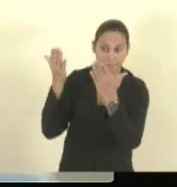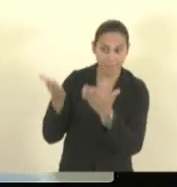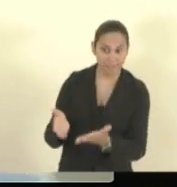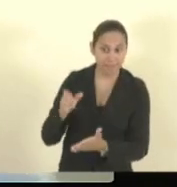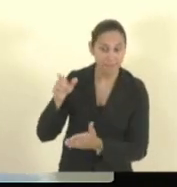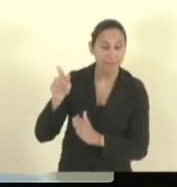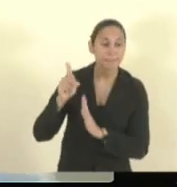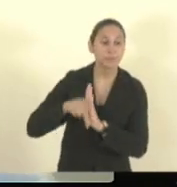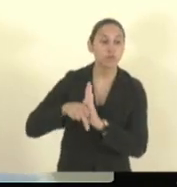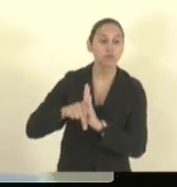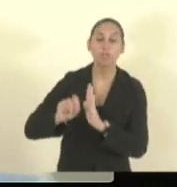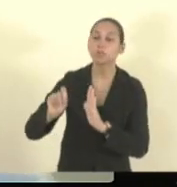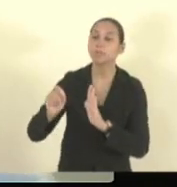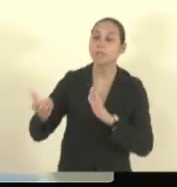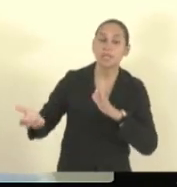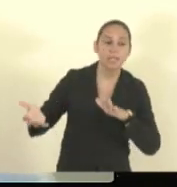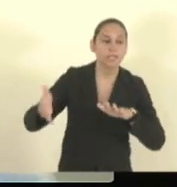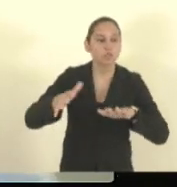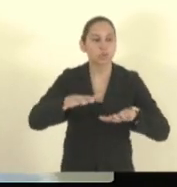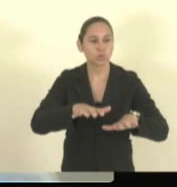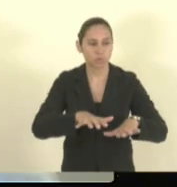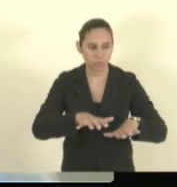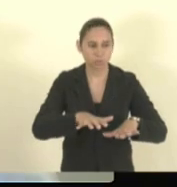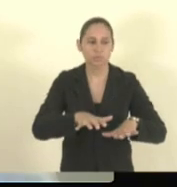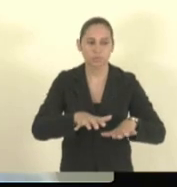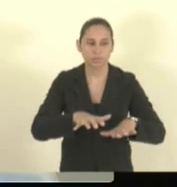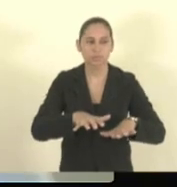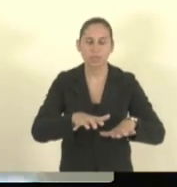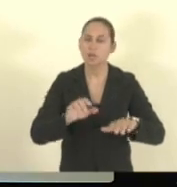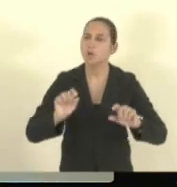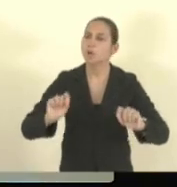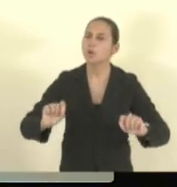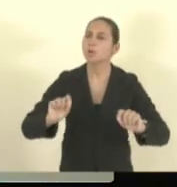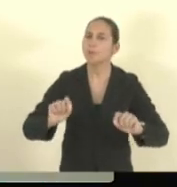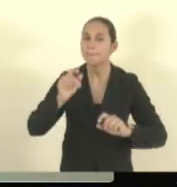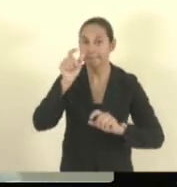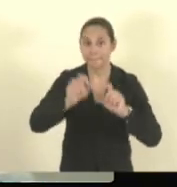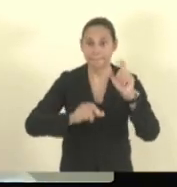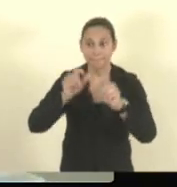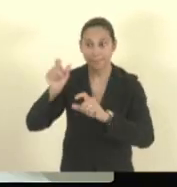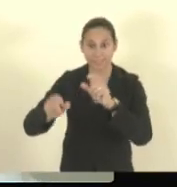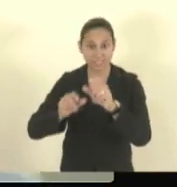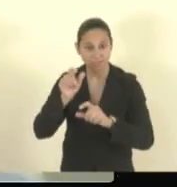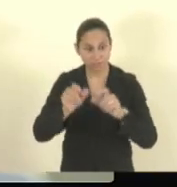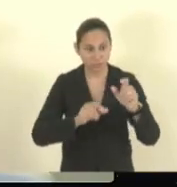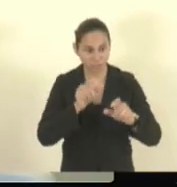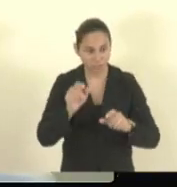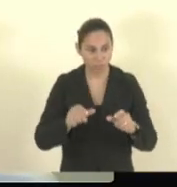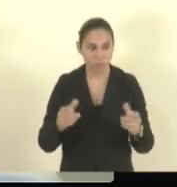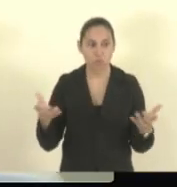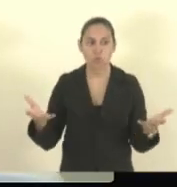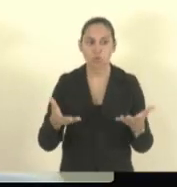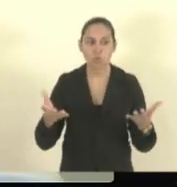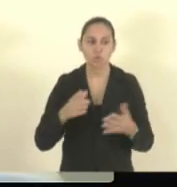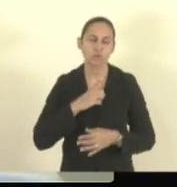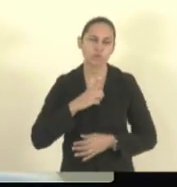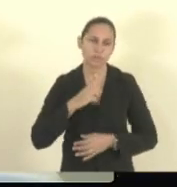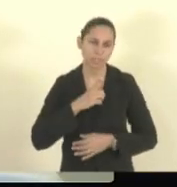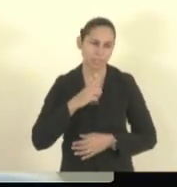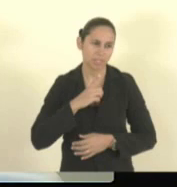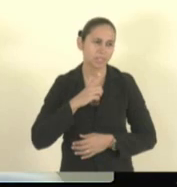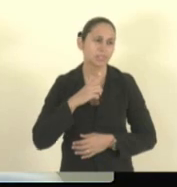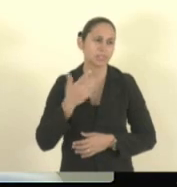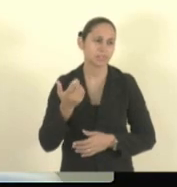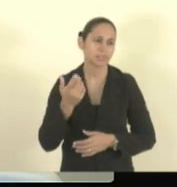projeto de inclusão, Sr. Presidente, um projeto que permite que as pessoas que hoje têm alguma dificuldade na